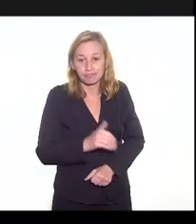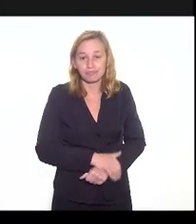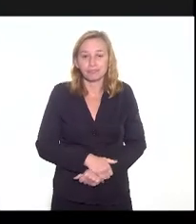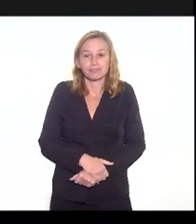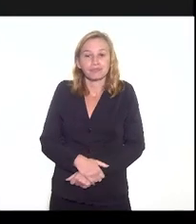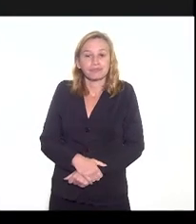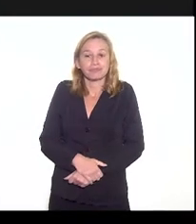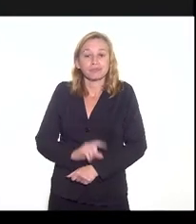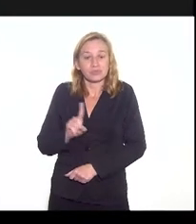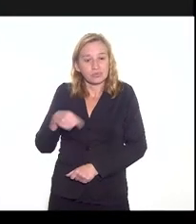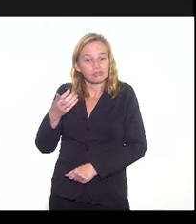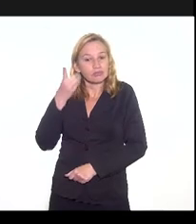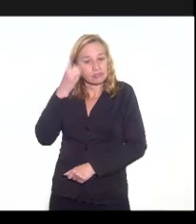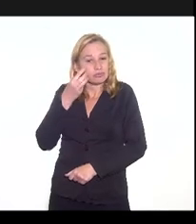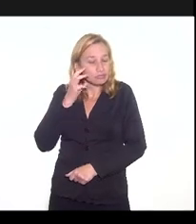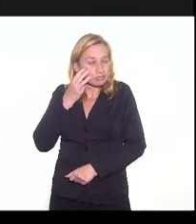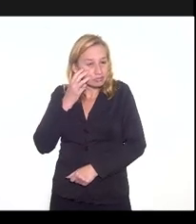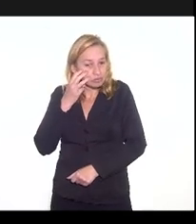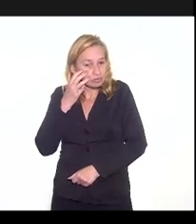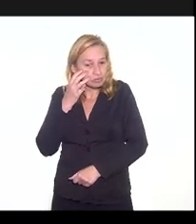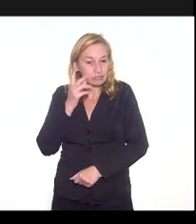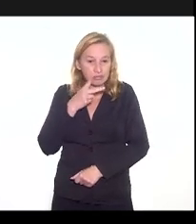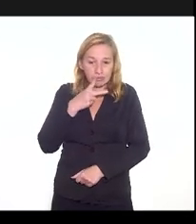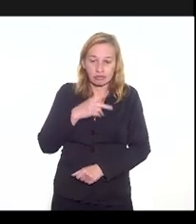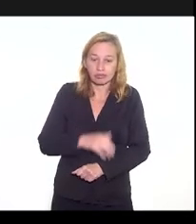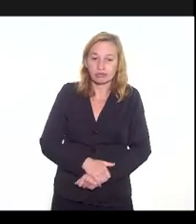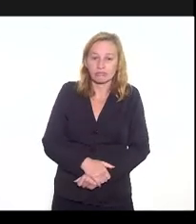depois o deputado Valdés já pediu para se perder.